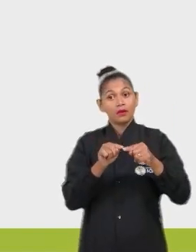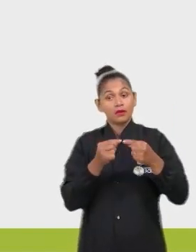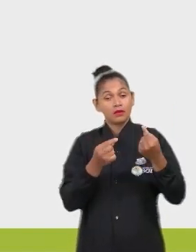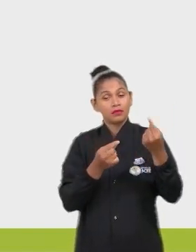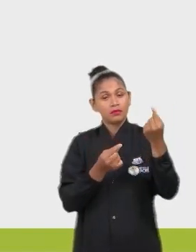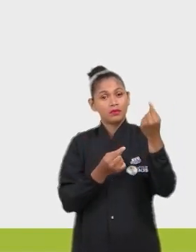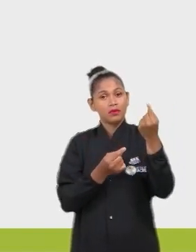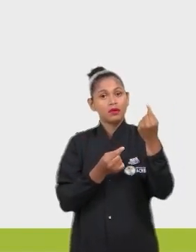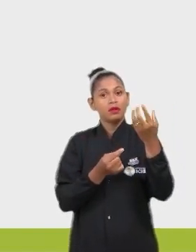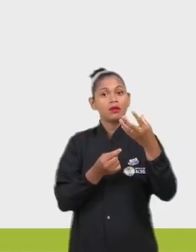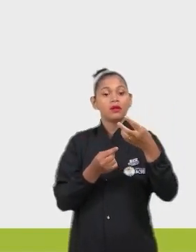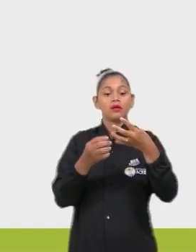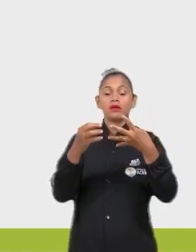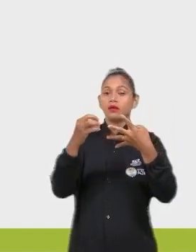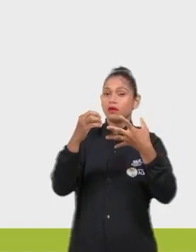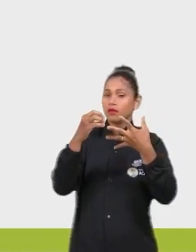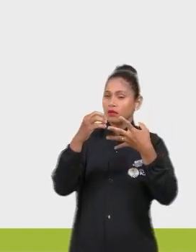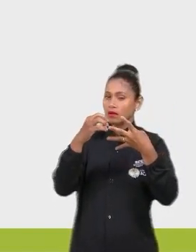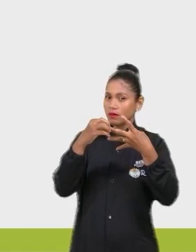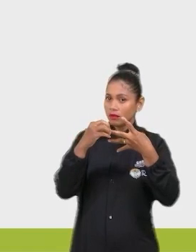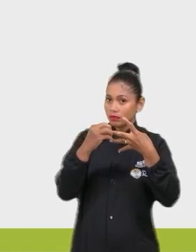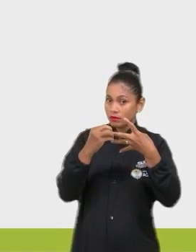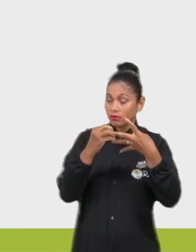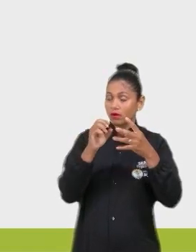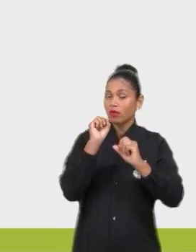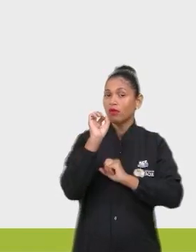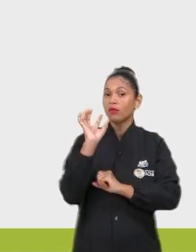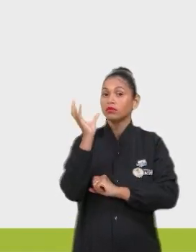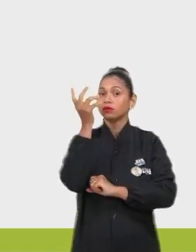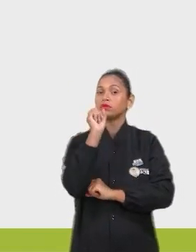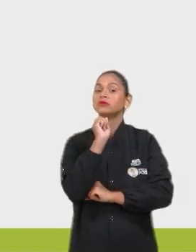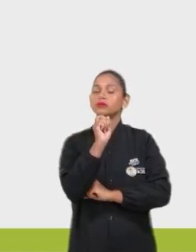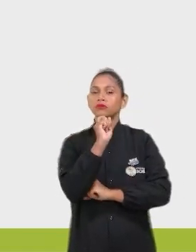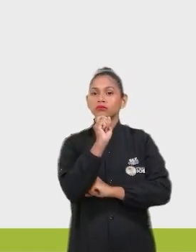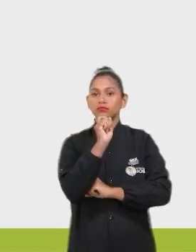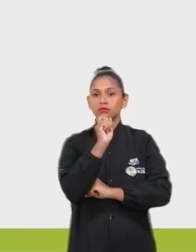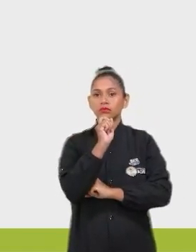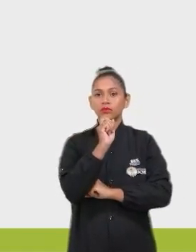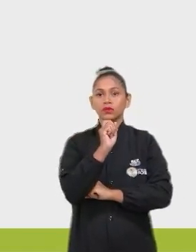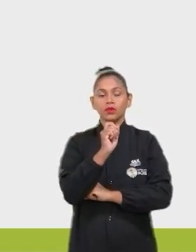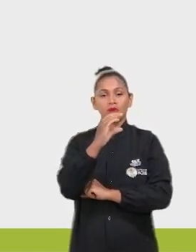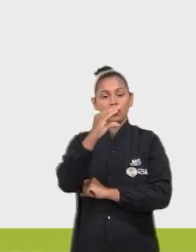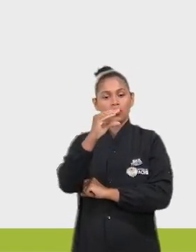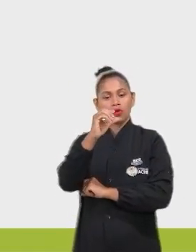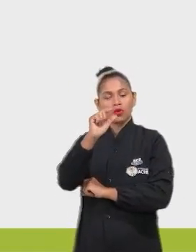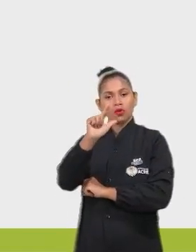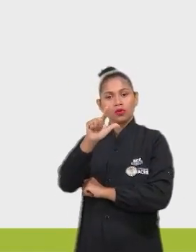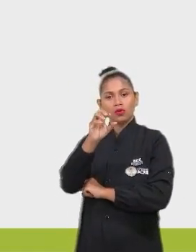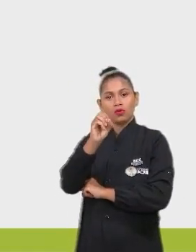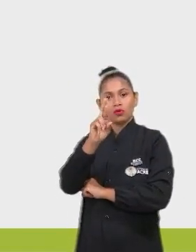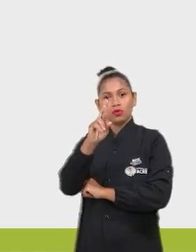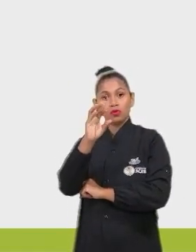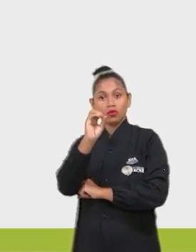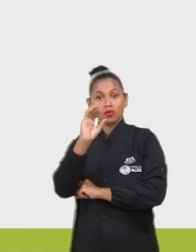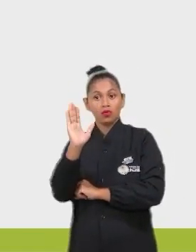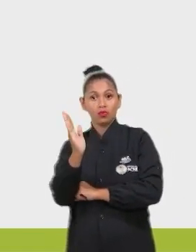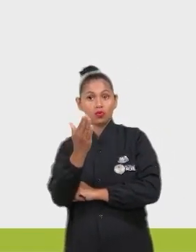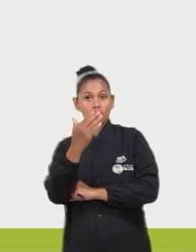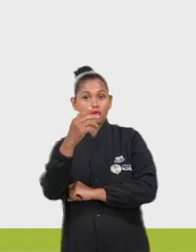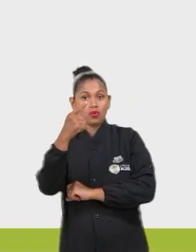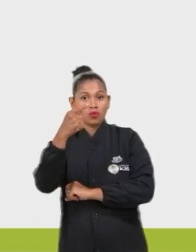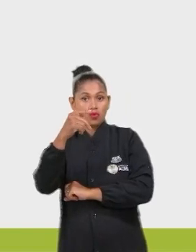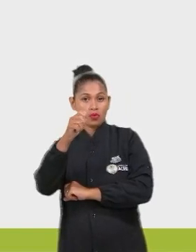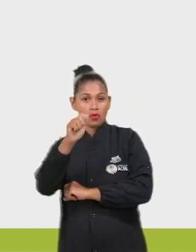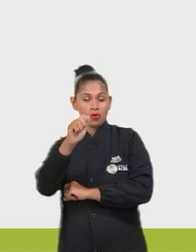específica para essa fotossíntese, que se chama cloroplasto. Então, está aqui o cloroplasto